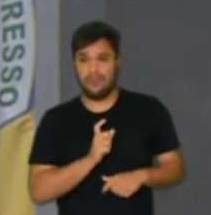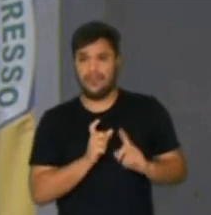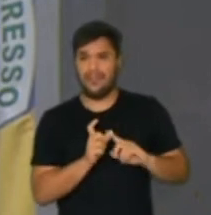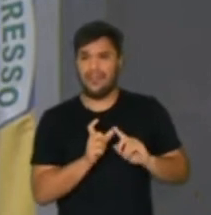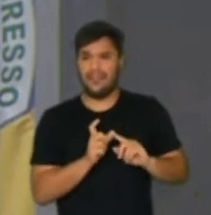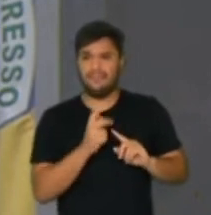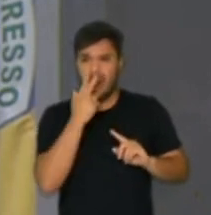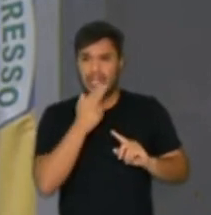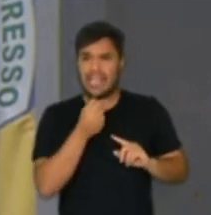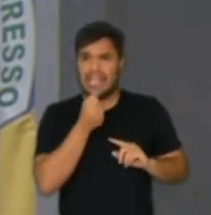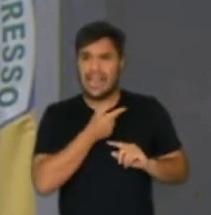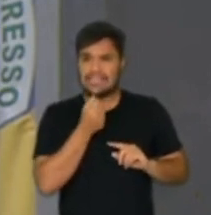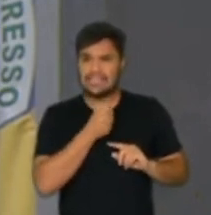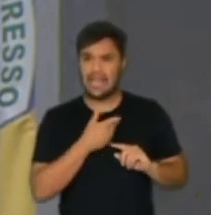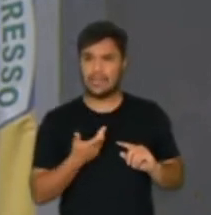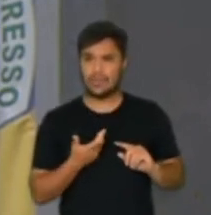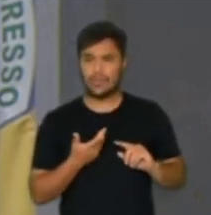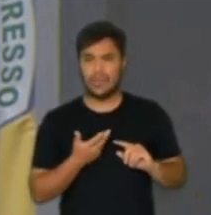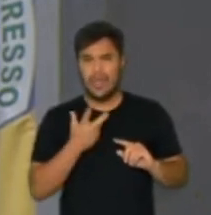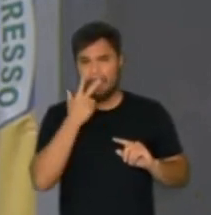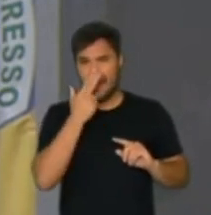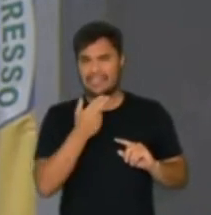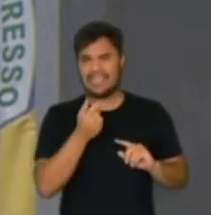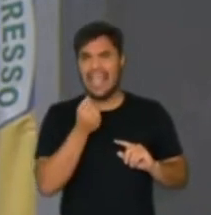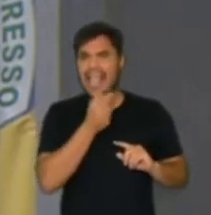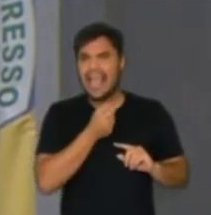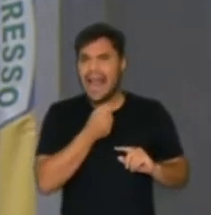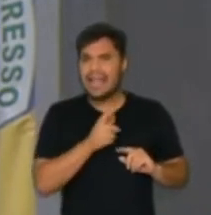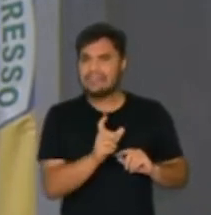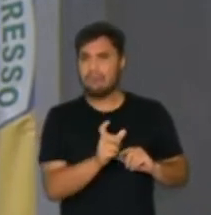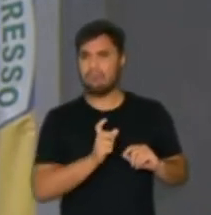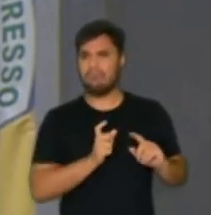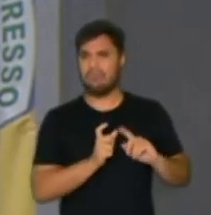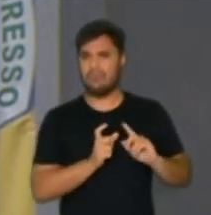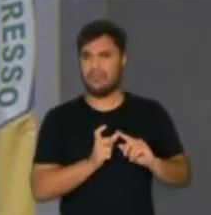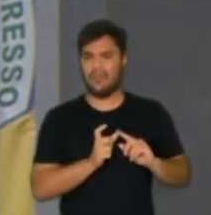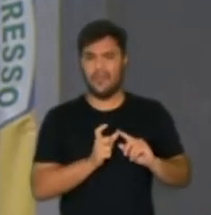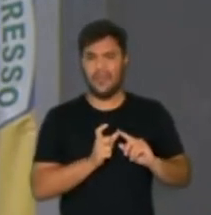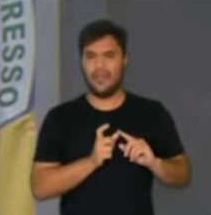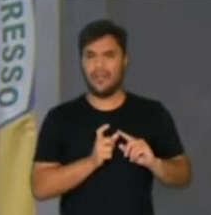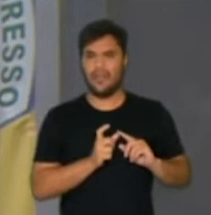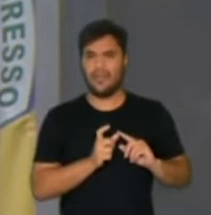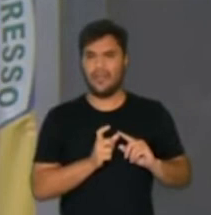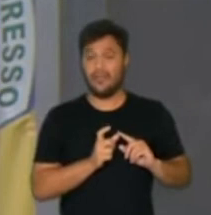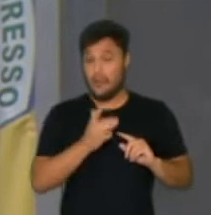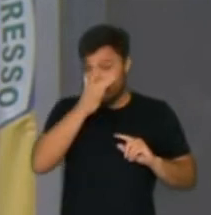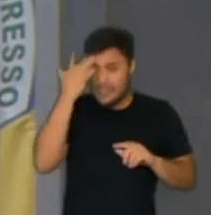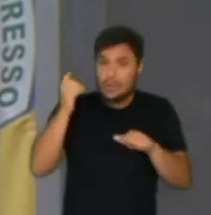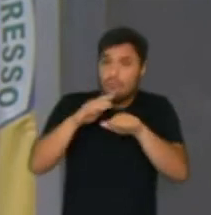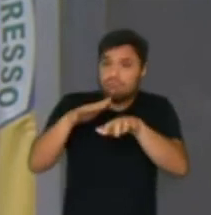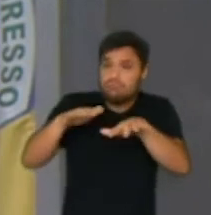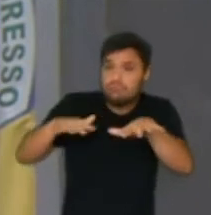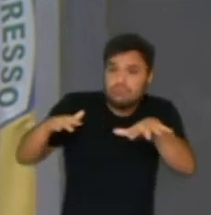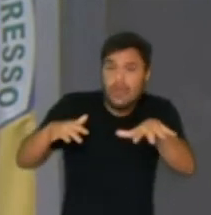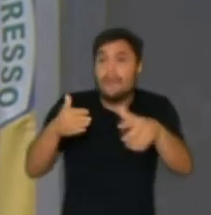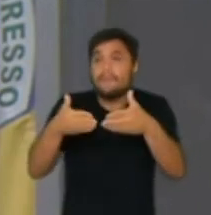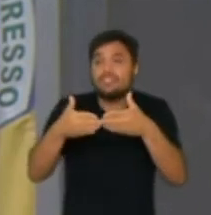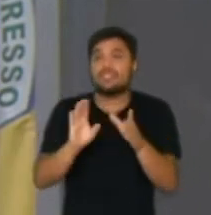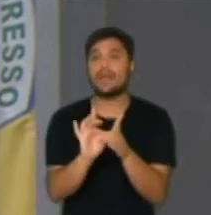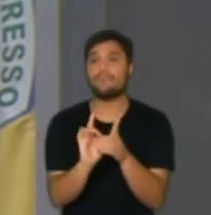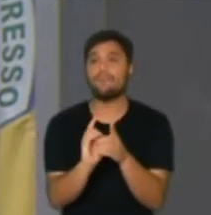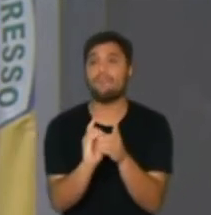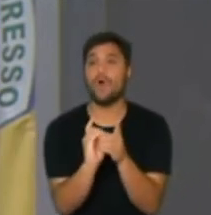engraçado, como se isso tivesse graça. Como se tivesse graça as milhares de pessoas que estiveram nas ruas, pedindo por democracia e